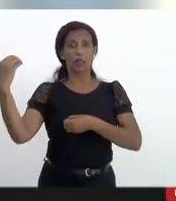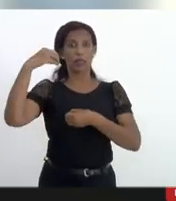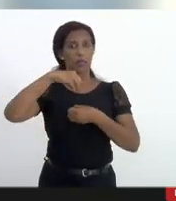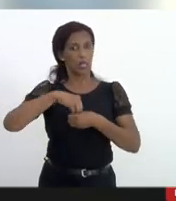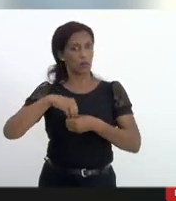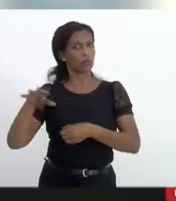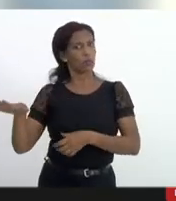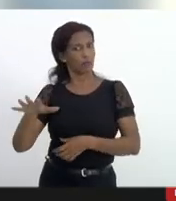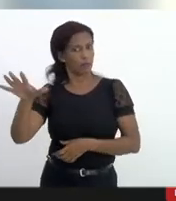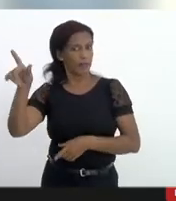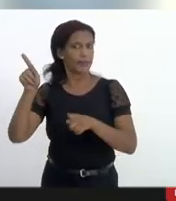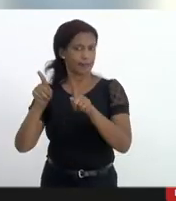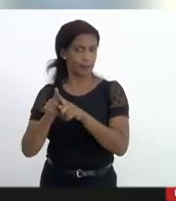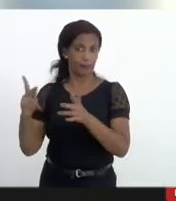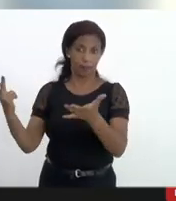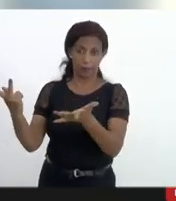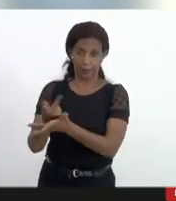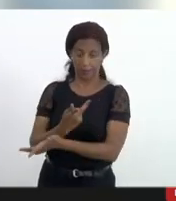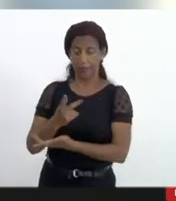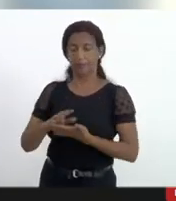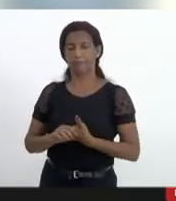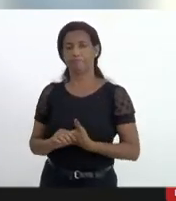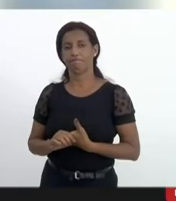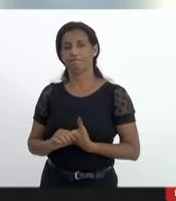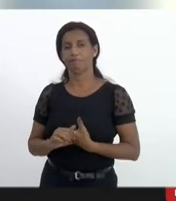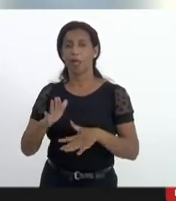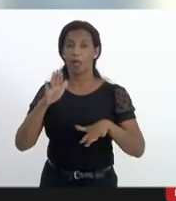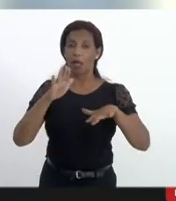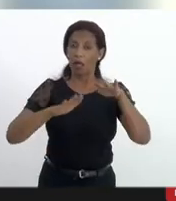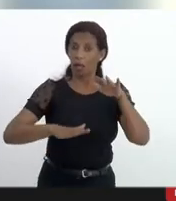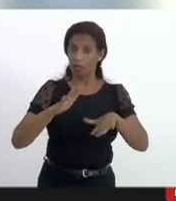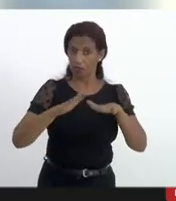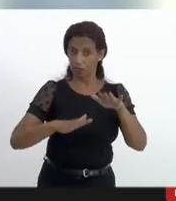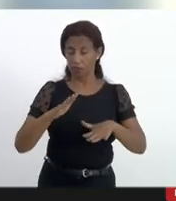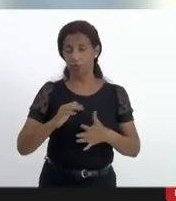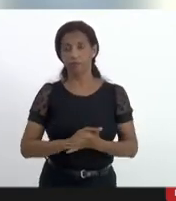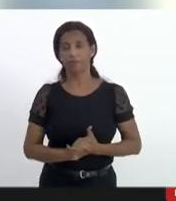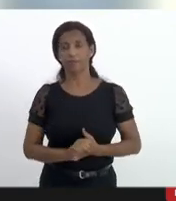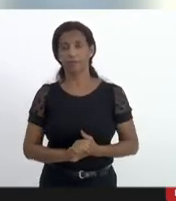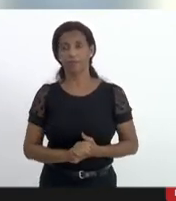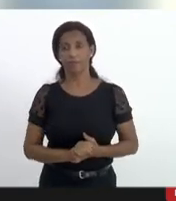comunidade também então a gente vai falar sobre